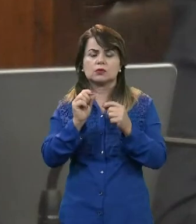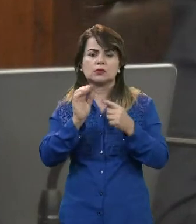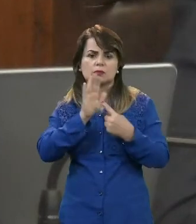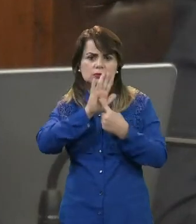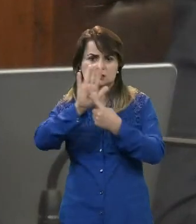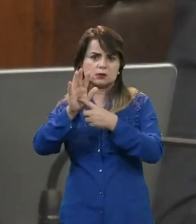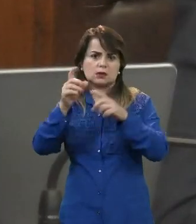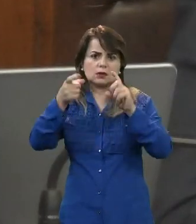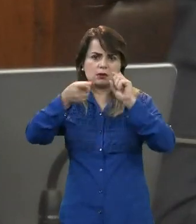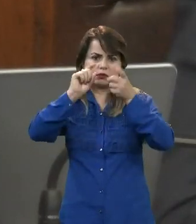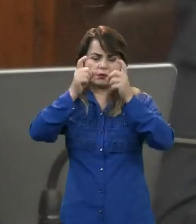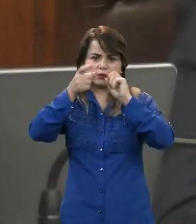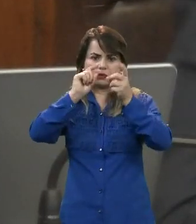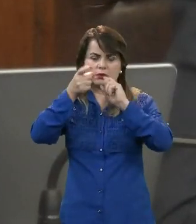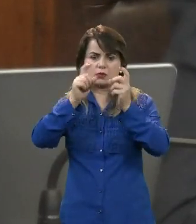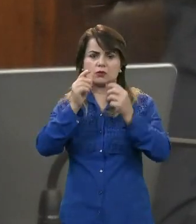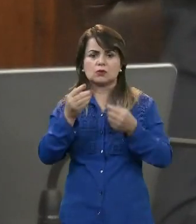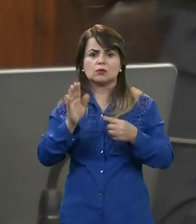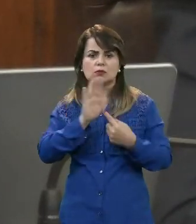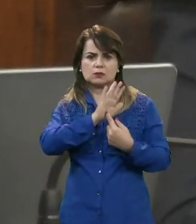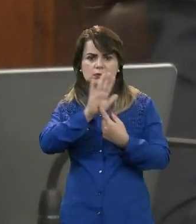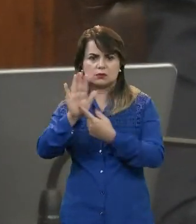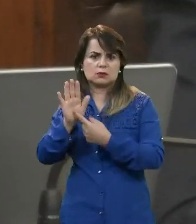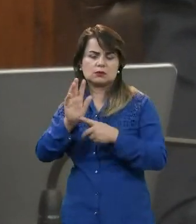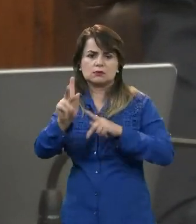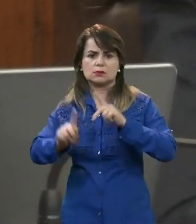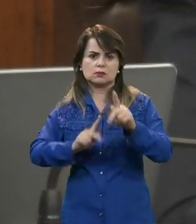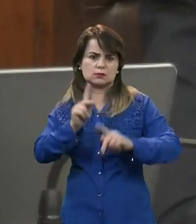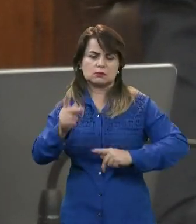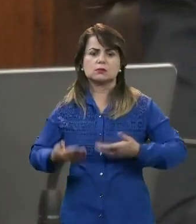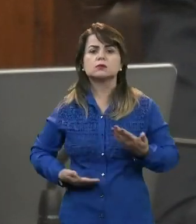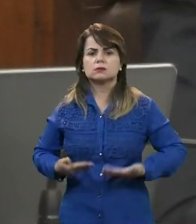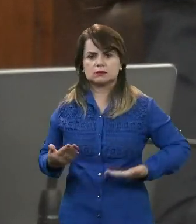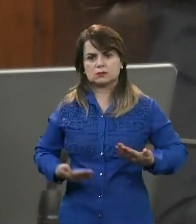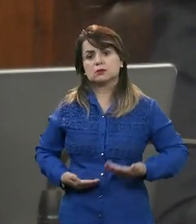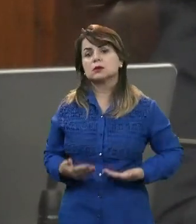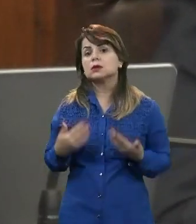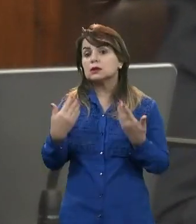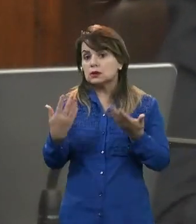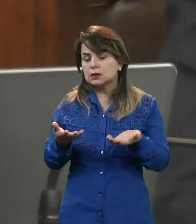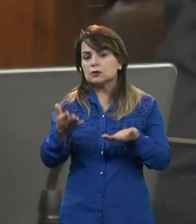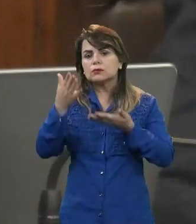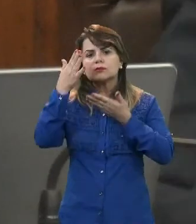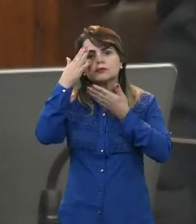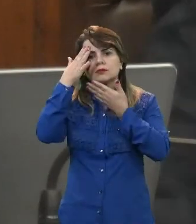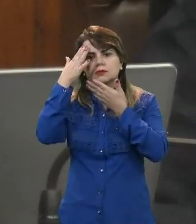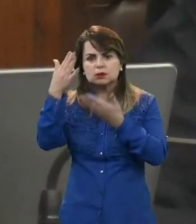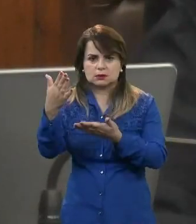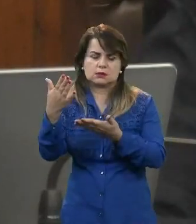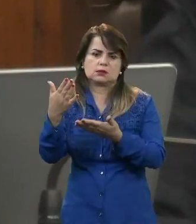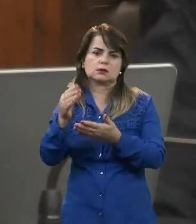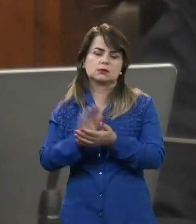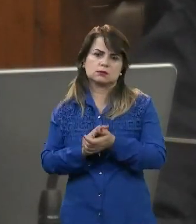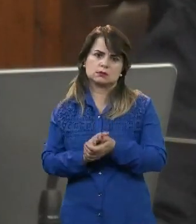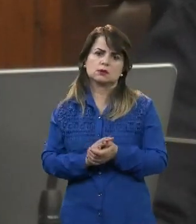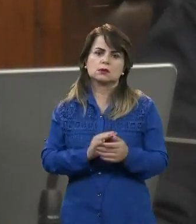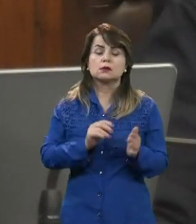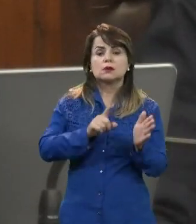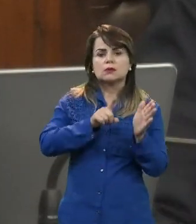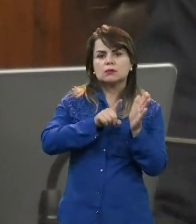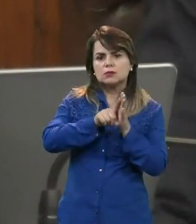isso para os nossos servidores. Então, eu quero agradecer, pergunto à Secretaria, se há algum